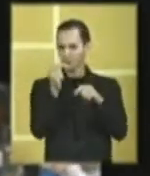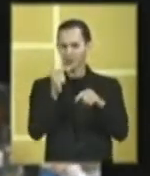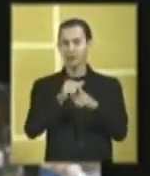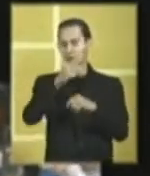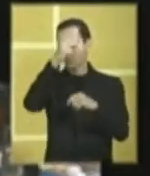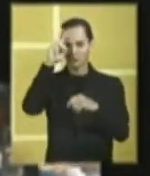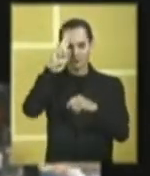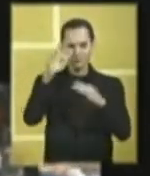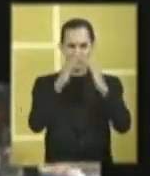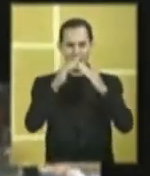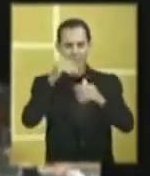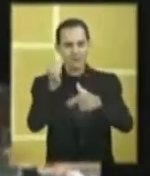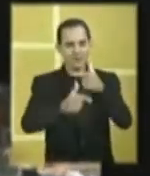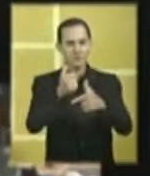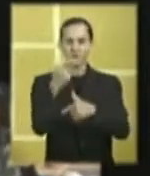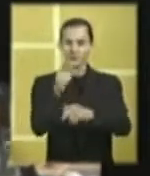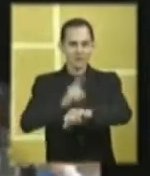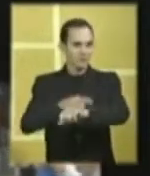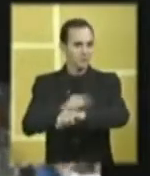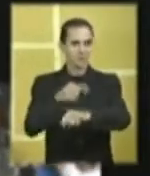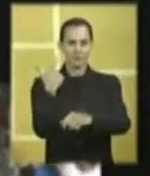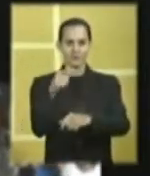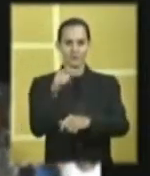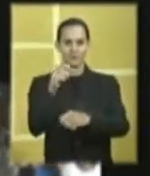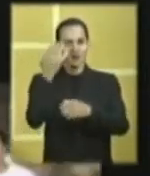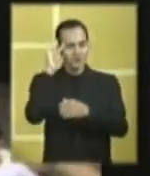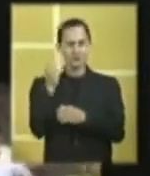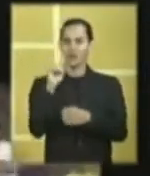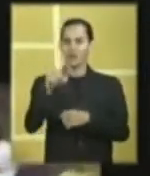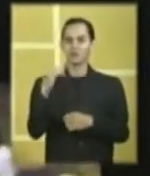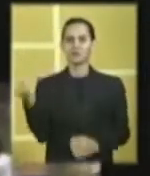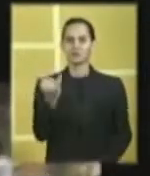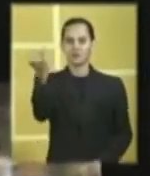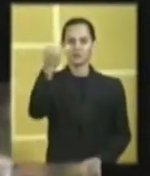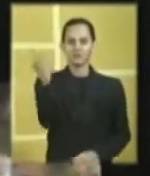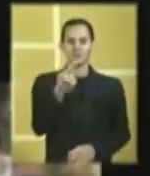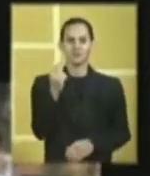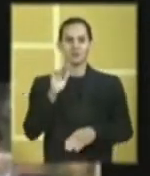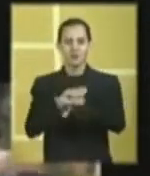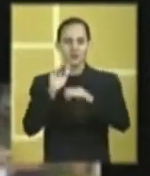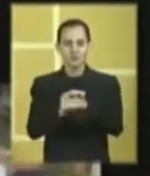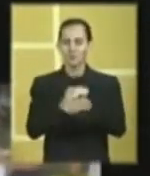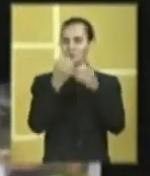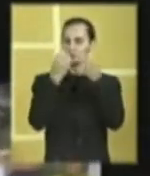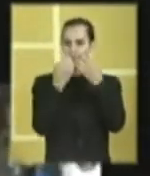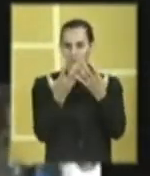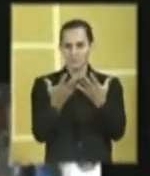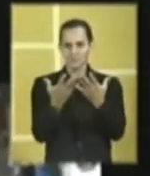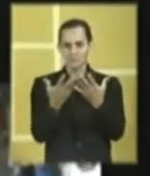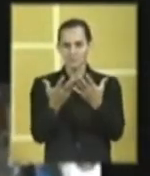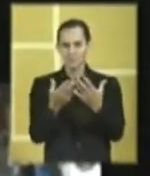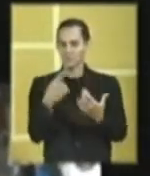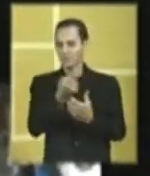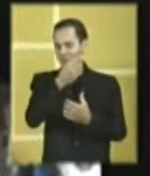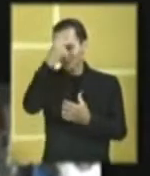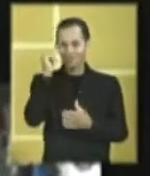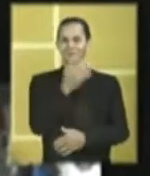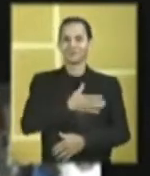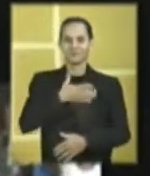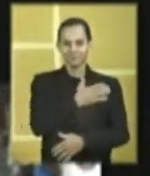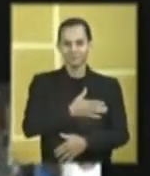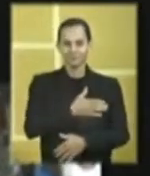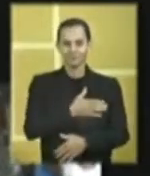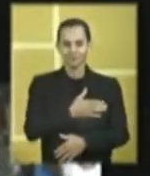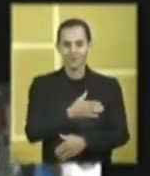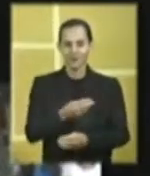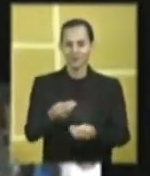para nós, dona de casa, que trabalha, que não tem tempo, eu acho muito importante estar ajudando bastante. E todo mundo gosta.